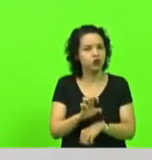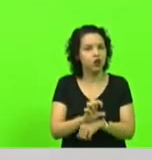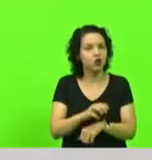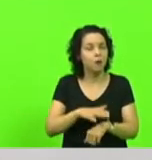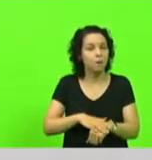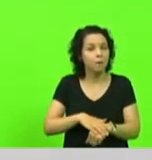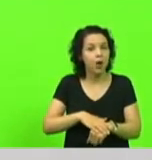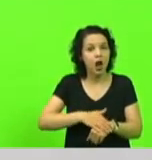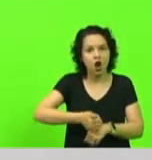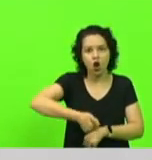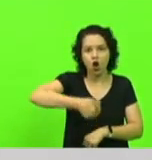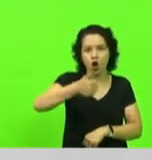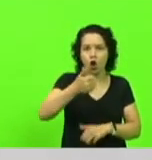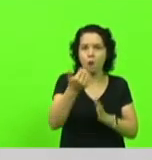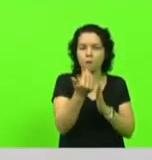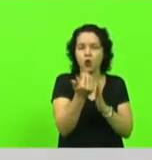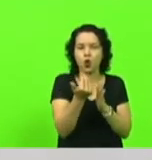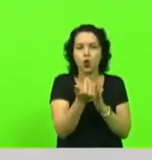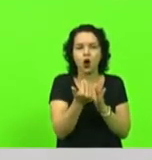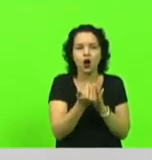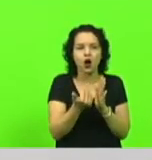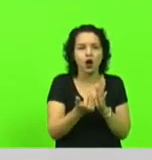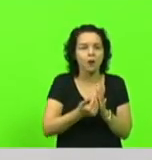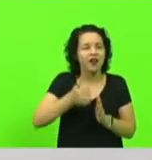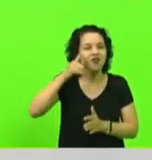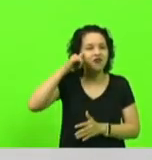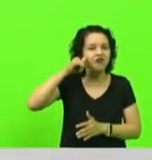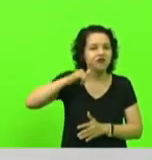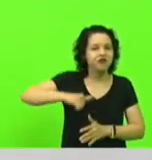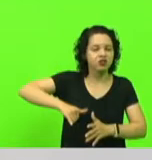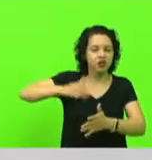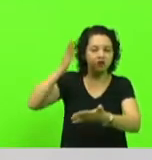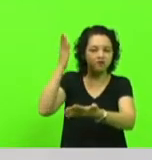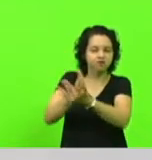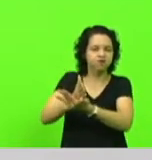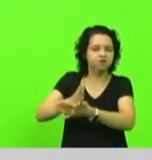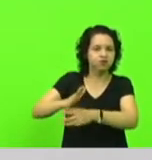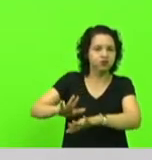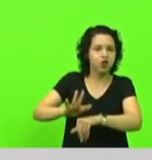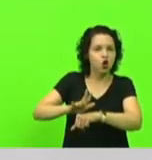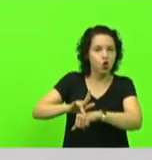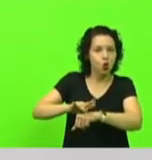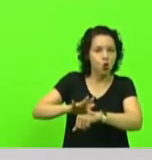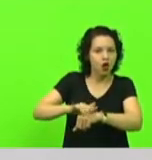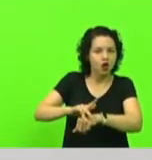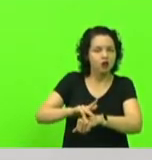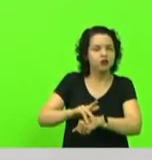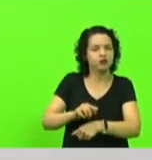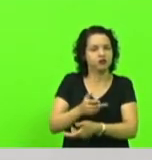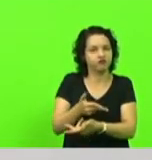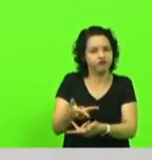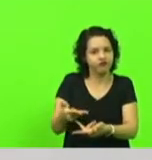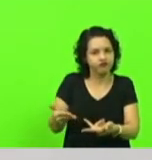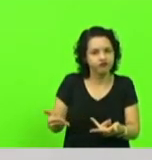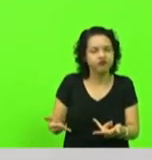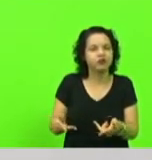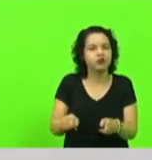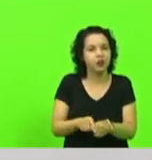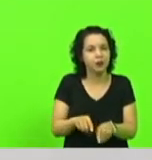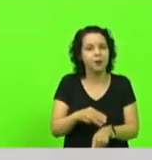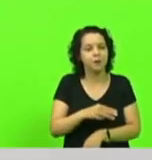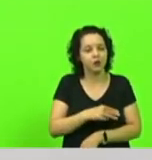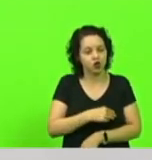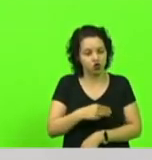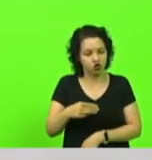de erradicação da brucelose e tuberculose em Santa Catarina, sido reconhecido inclusive pelo Ministério da